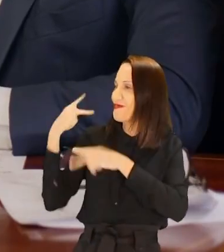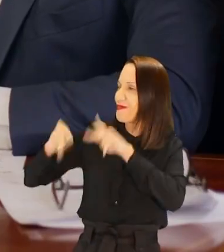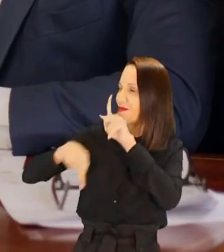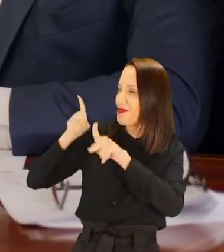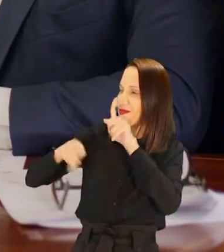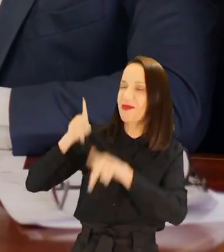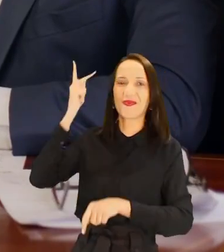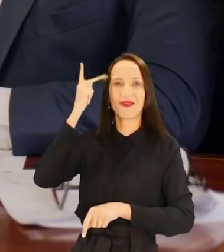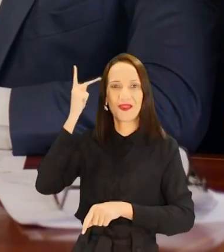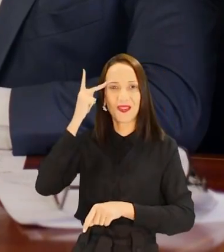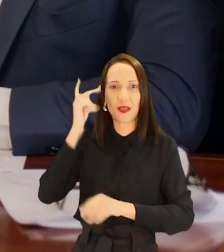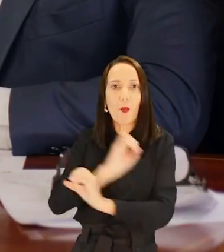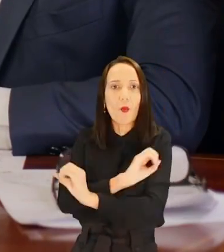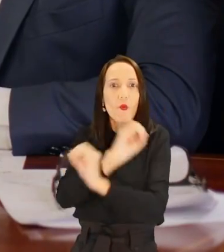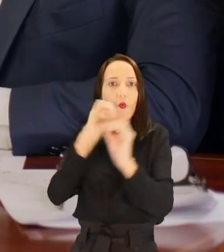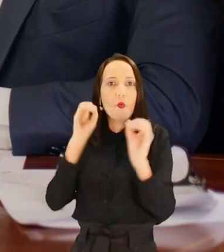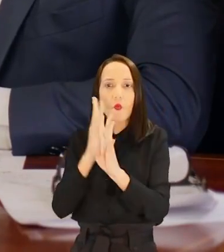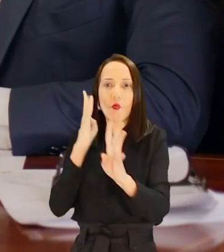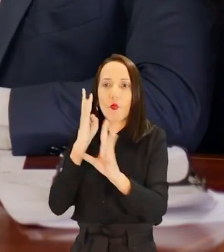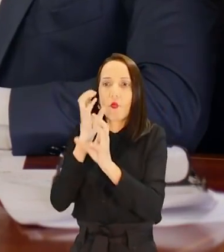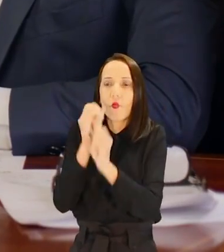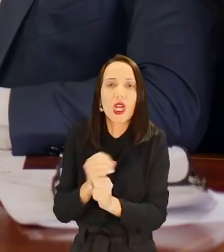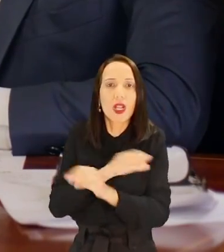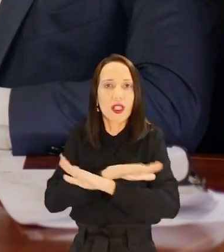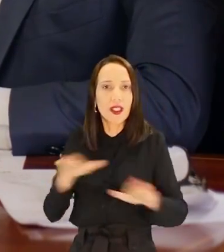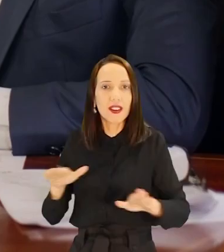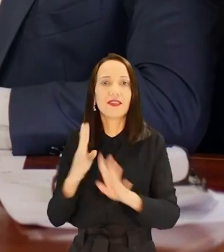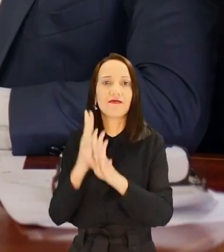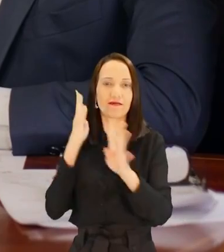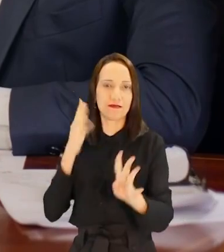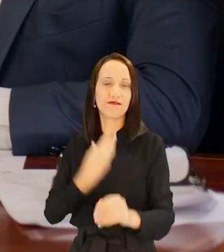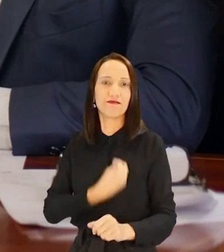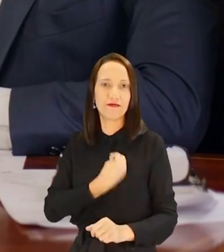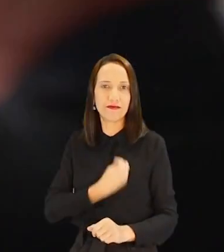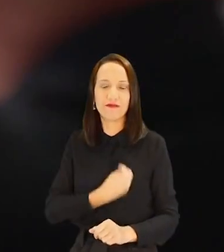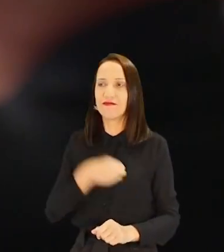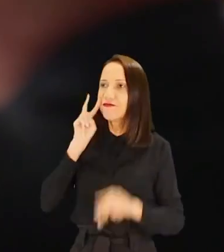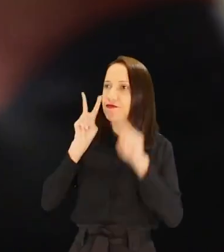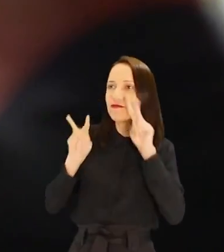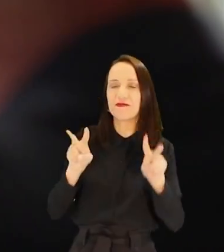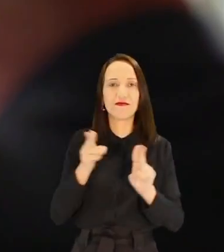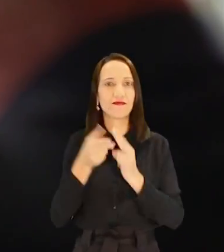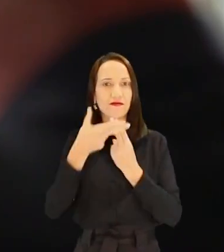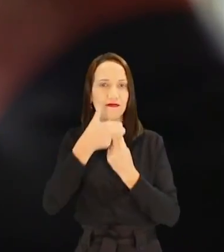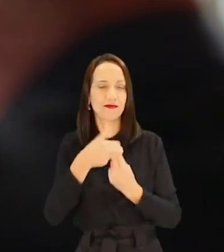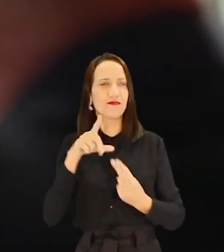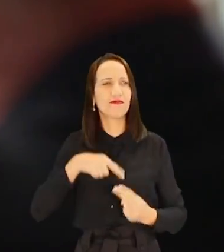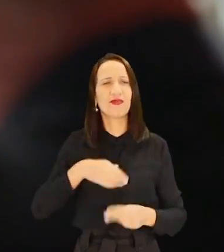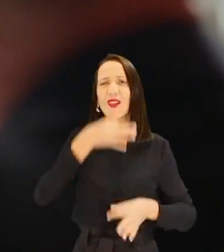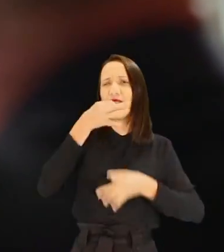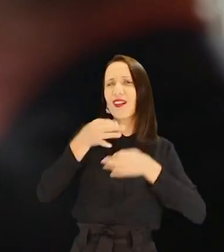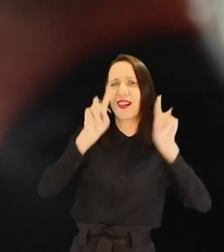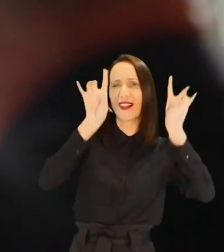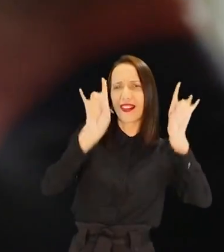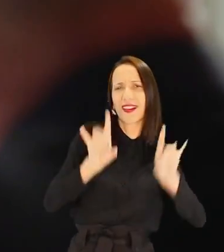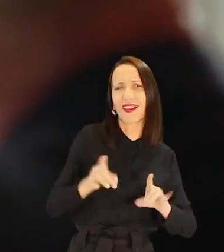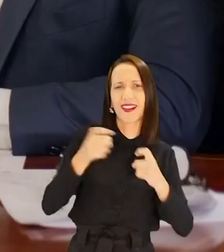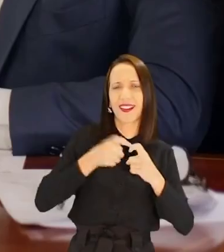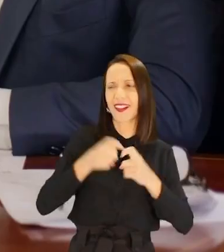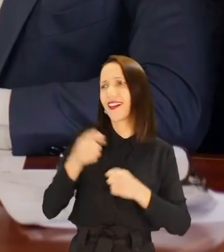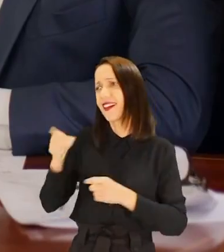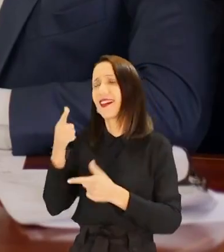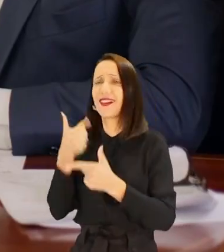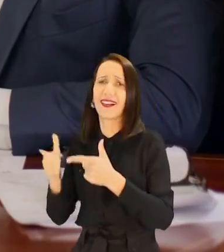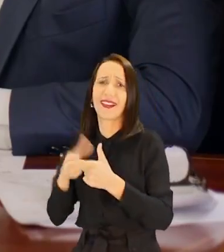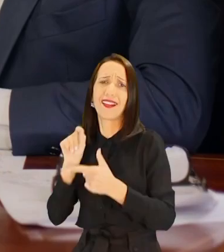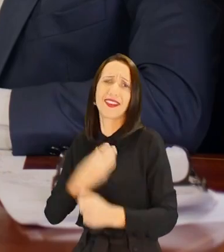compromisso com o povo de São Paulo. De zerar a fila da saúde na cidade. Eu fui ouvir os usuários do SUS. Porque não adianta também só ouvir especialistas. Porque